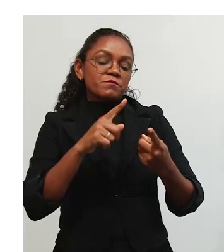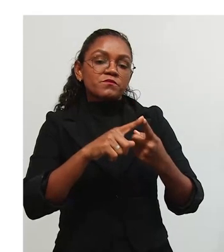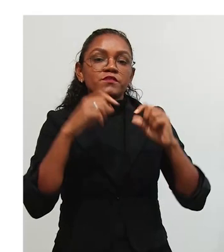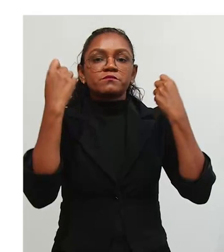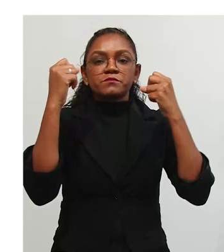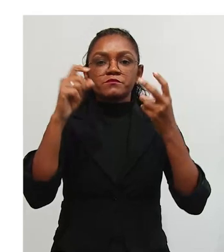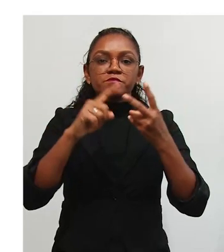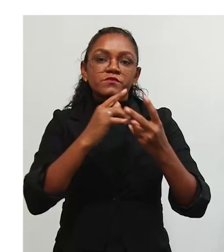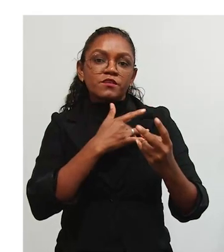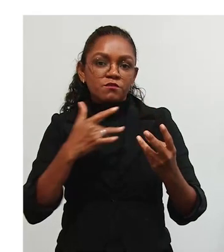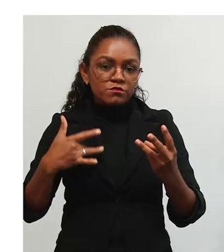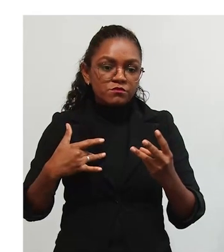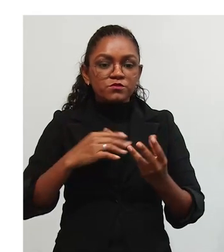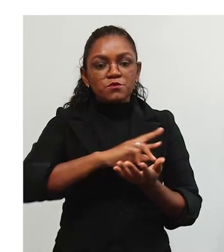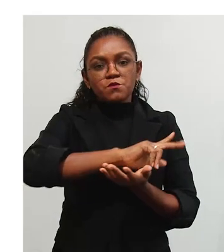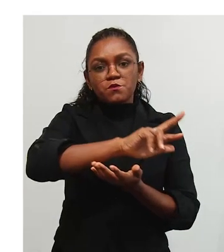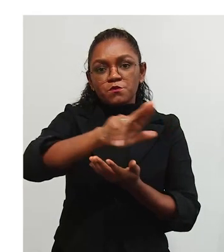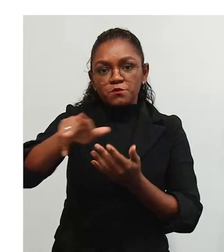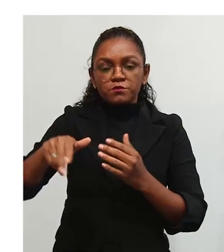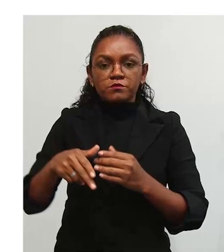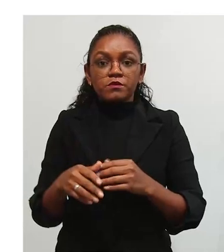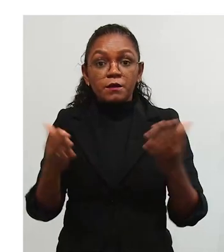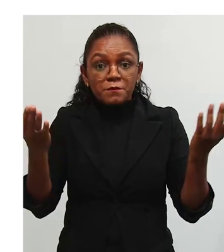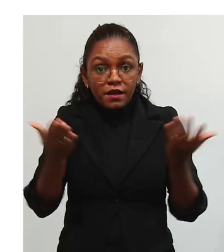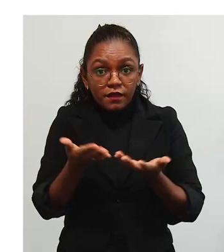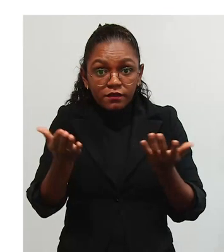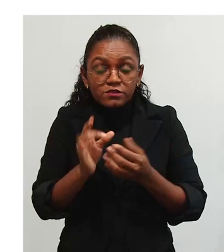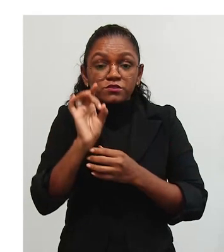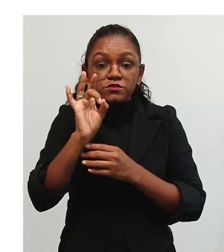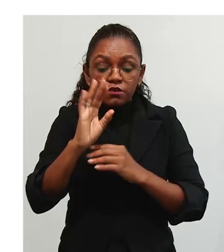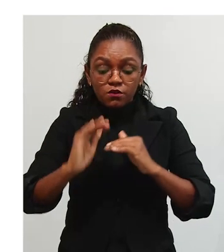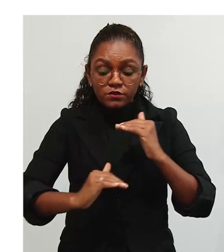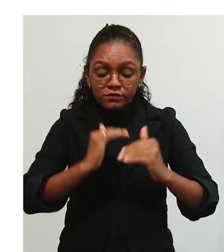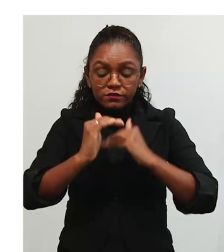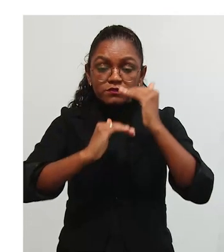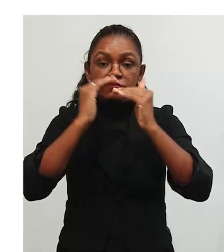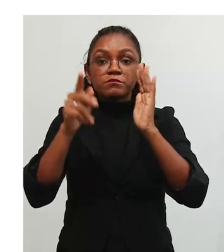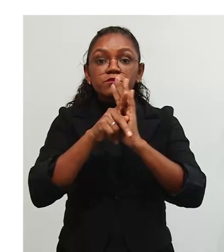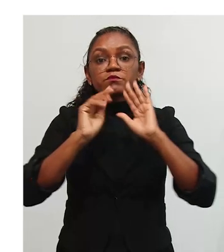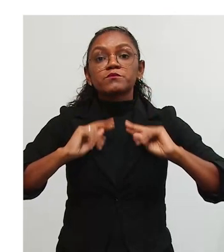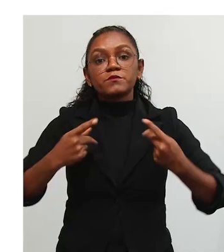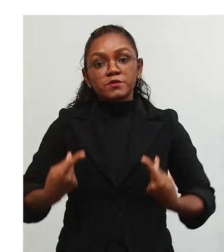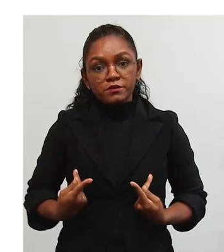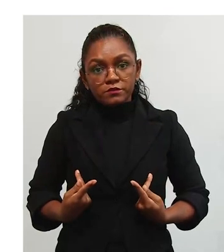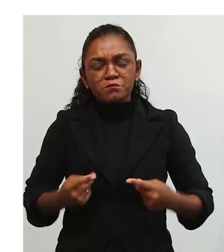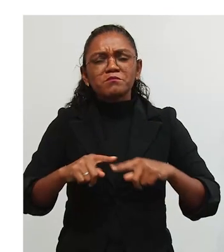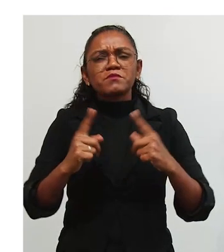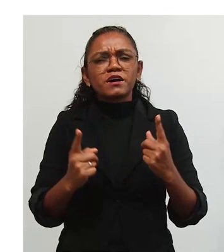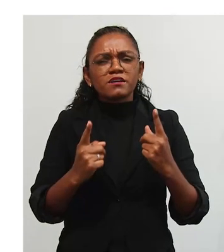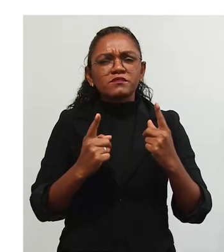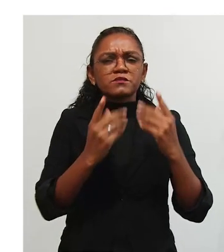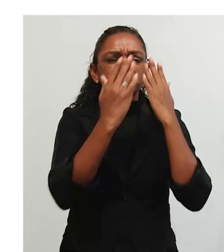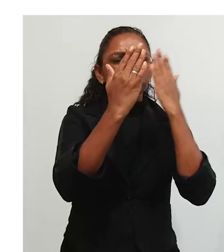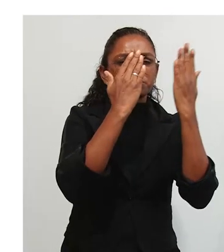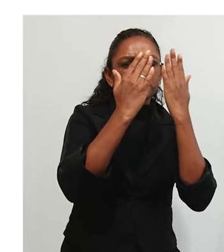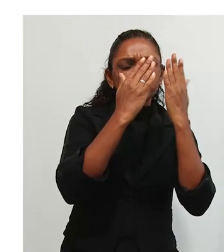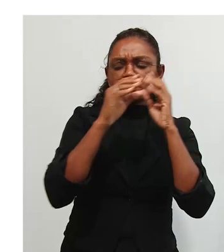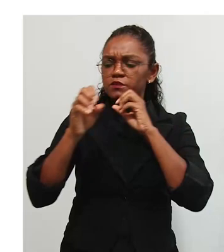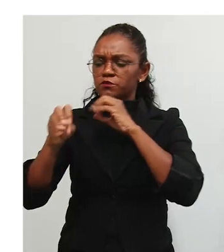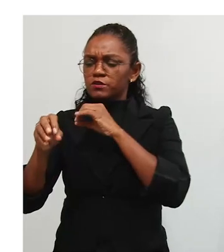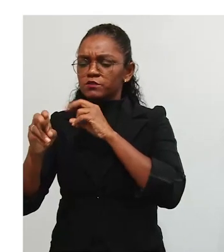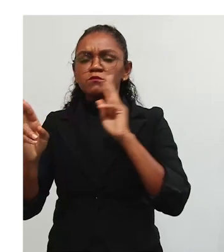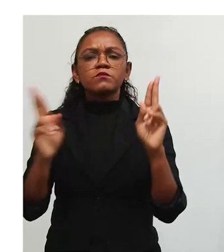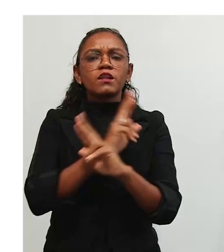esporte, saúde, enfim. Mas a gente está falando aqui, basicamente, do desenvolvimento humano. E qual é a relação da